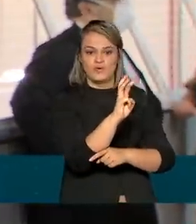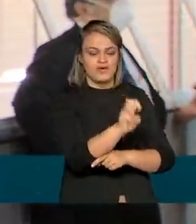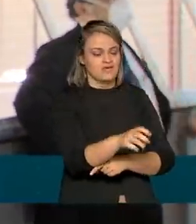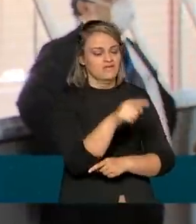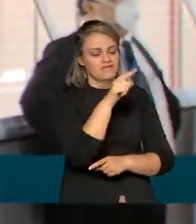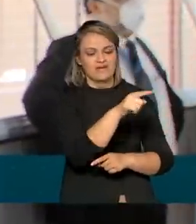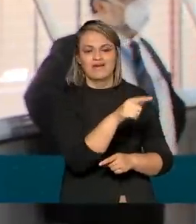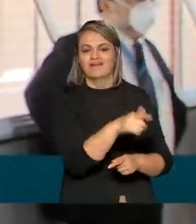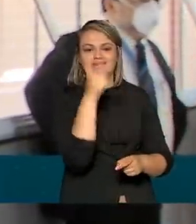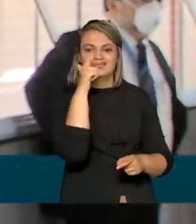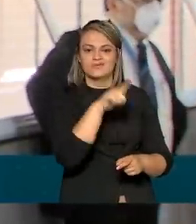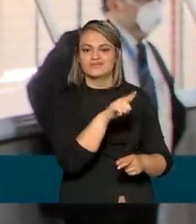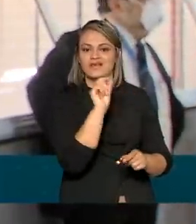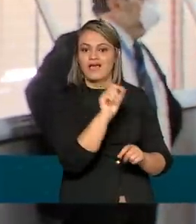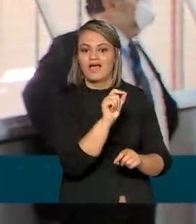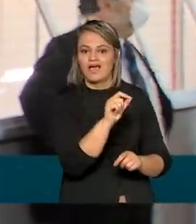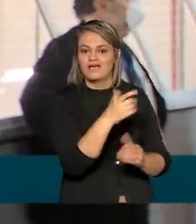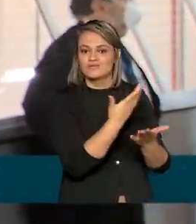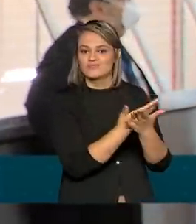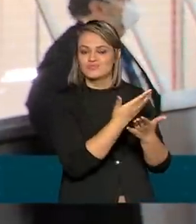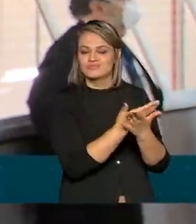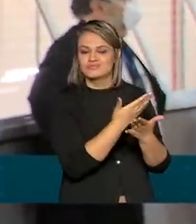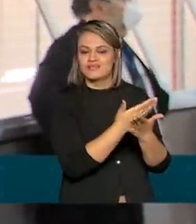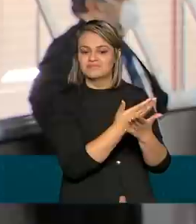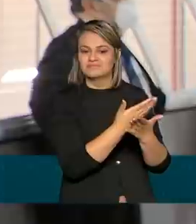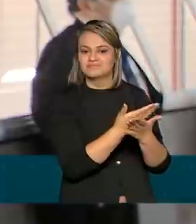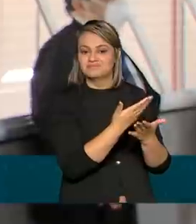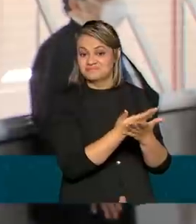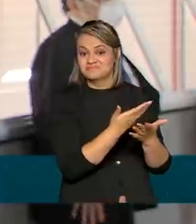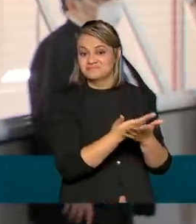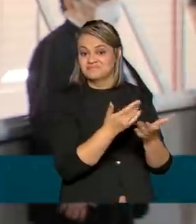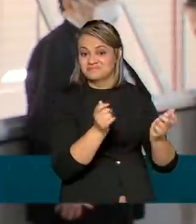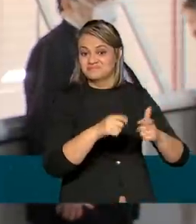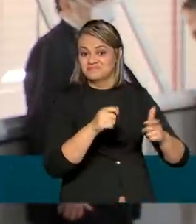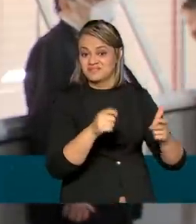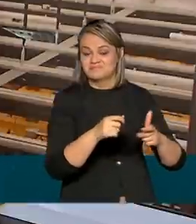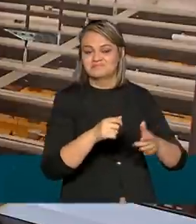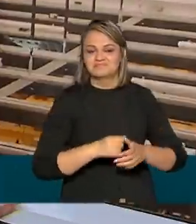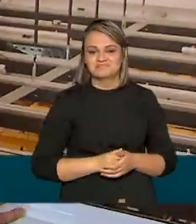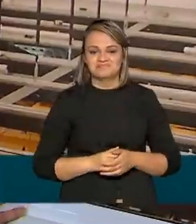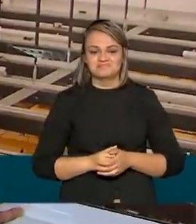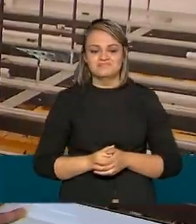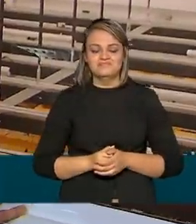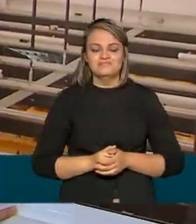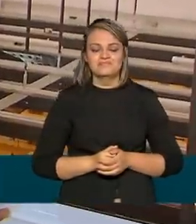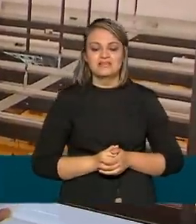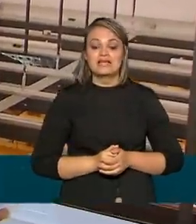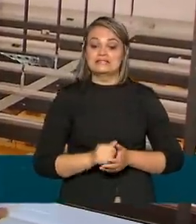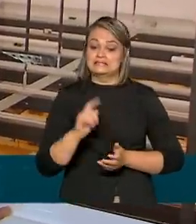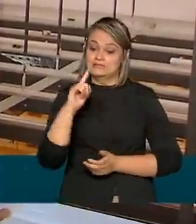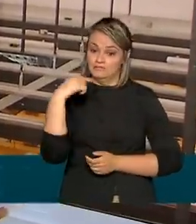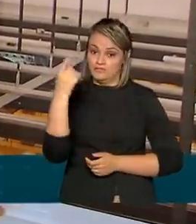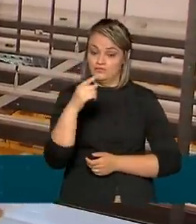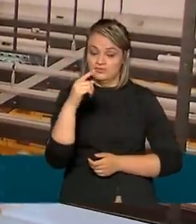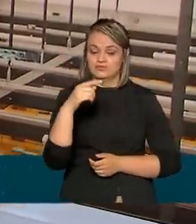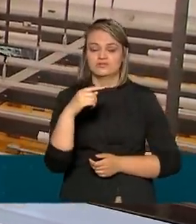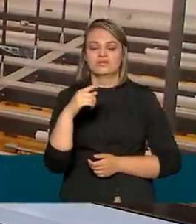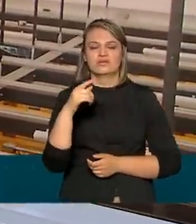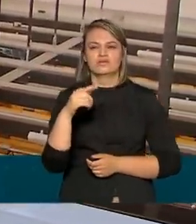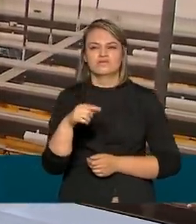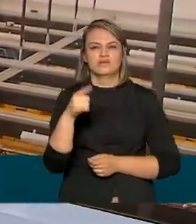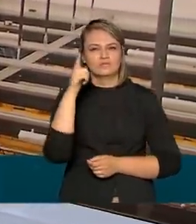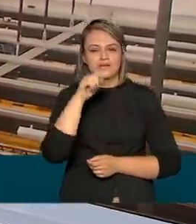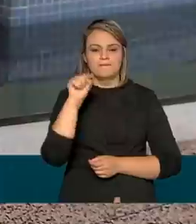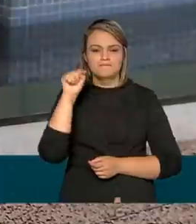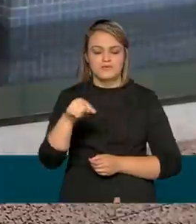e a partir daquele momento elas recebem a cidadania. Em breve, o país deve ganhar mais mil